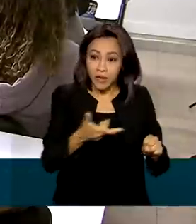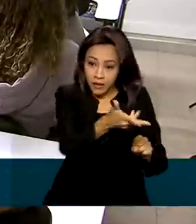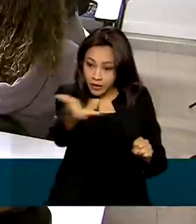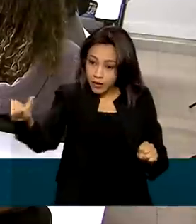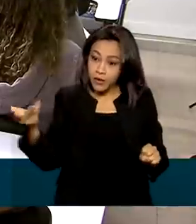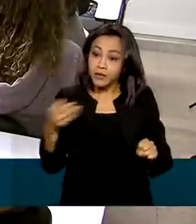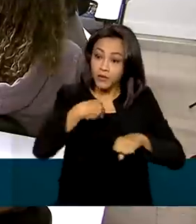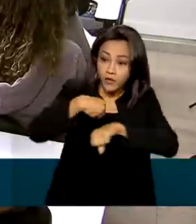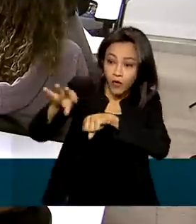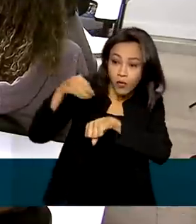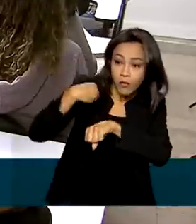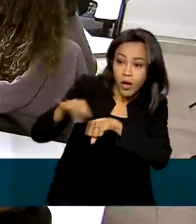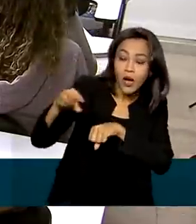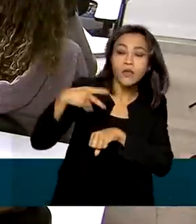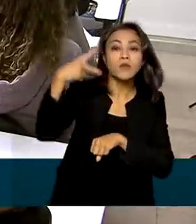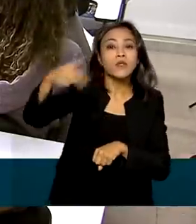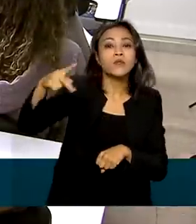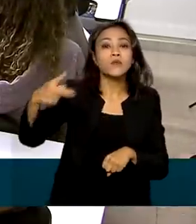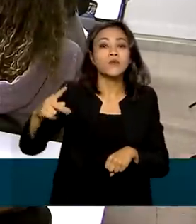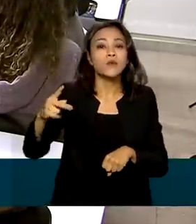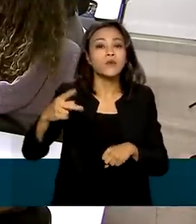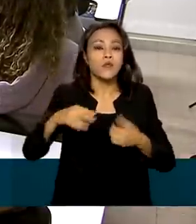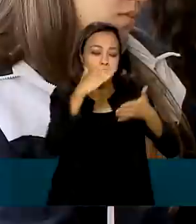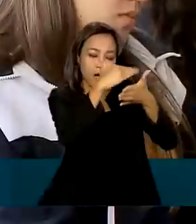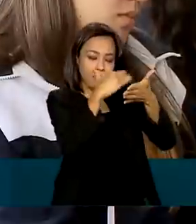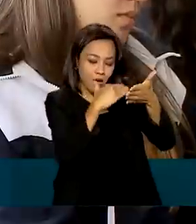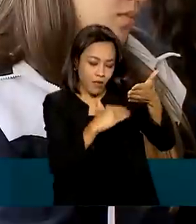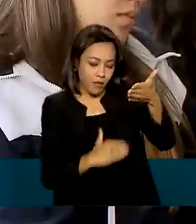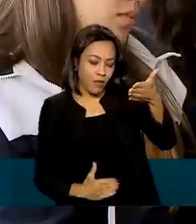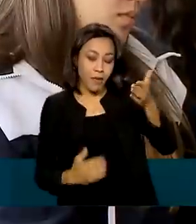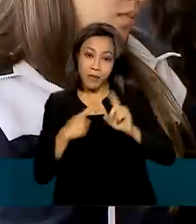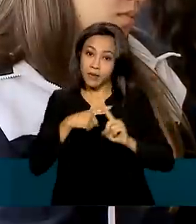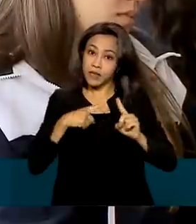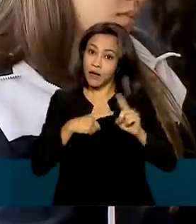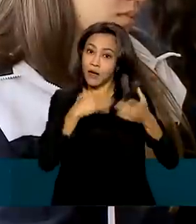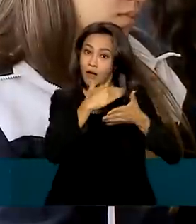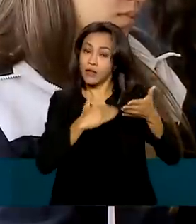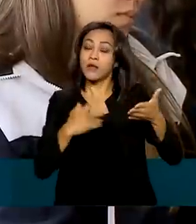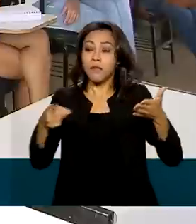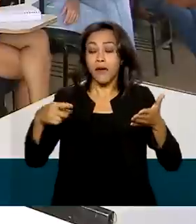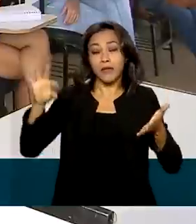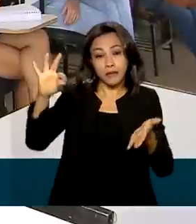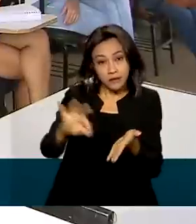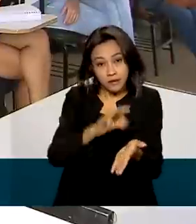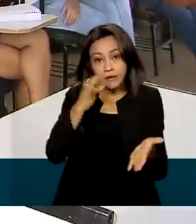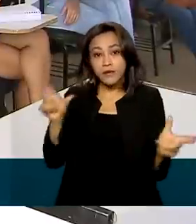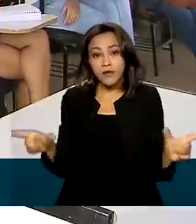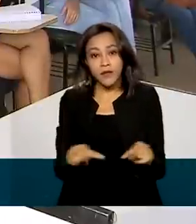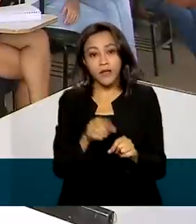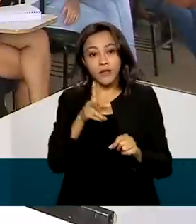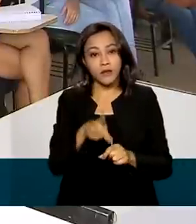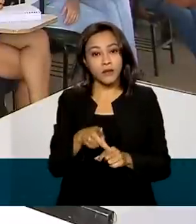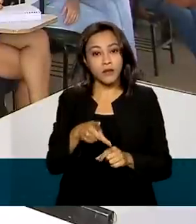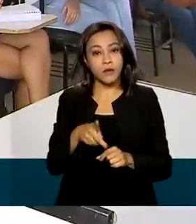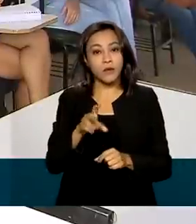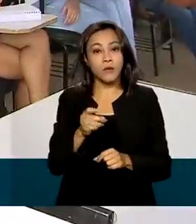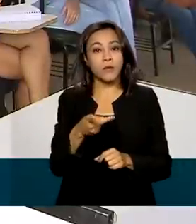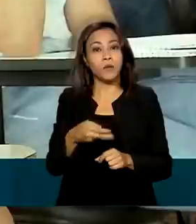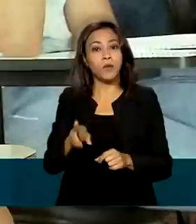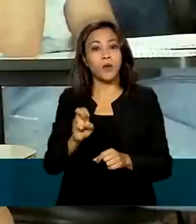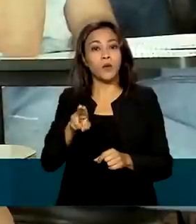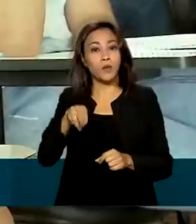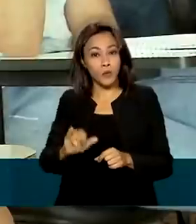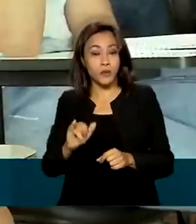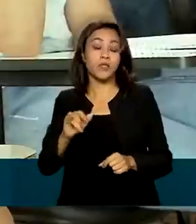vão ser informados das suas classificações parciais. Para se candidatar ao ProUni, é preciso ter feito o Enem, obtido uma nota